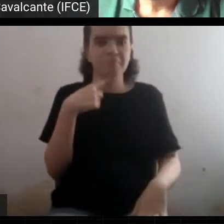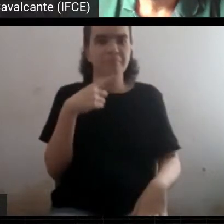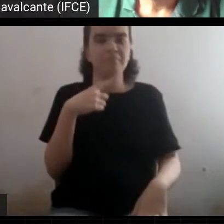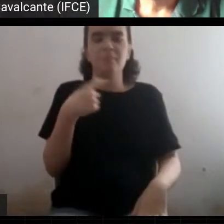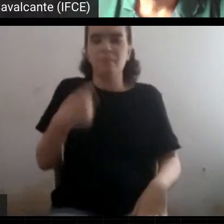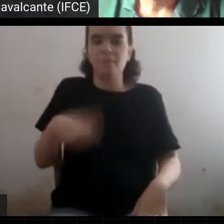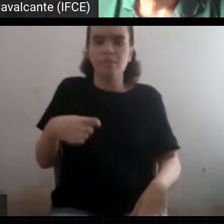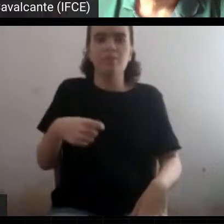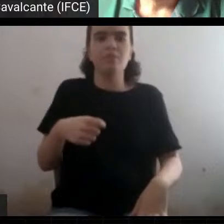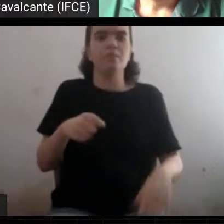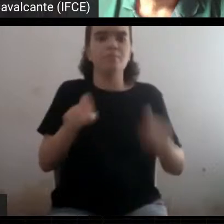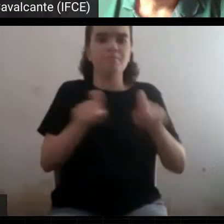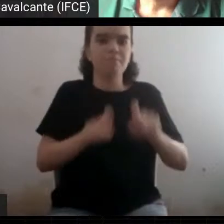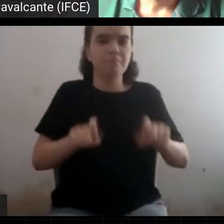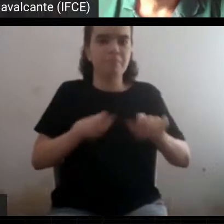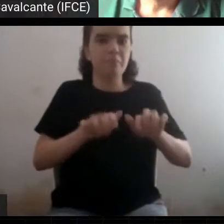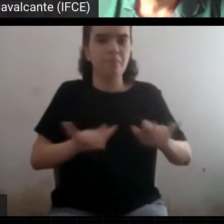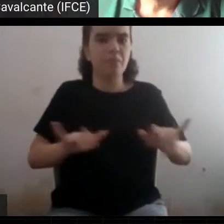meses para fazer.